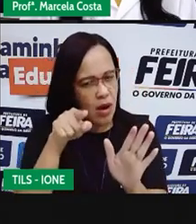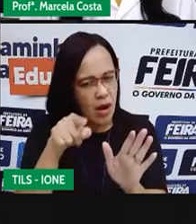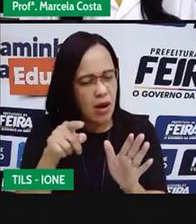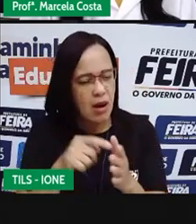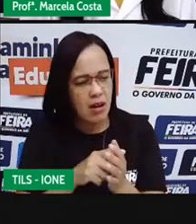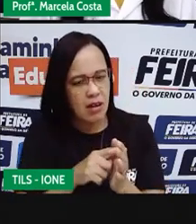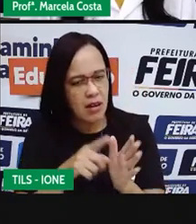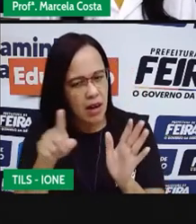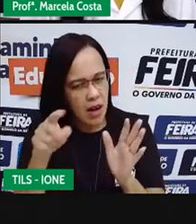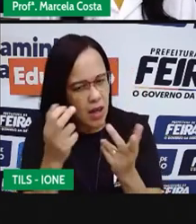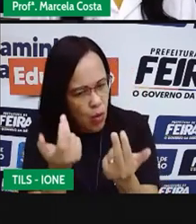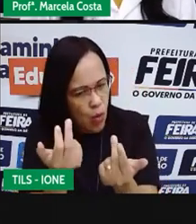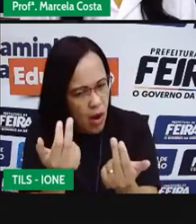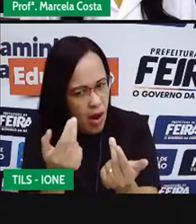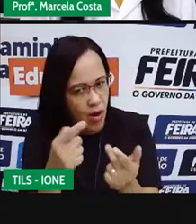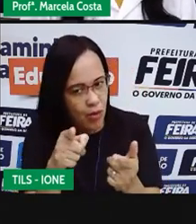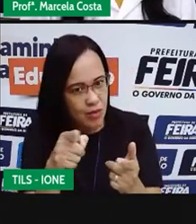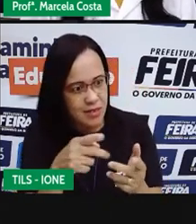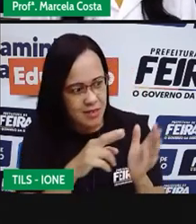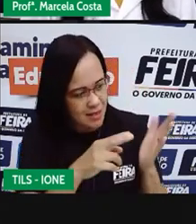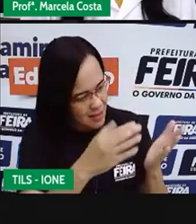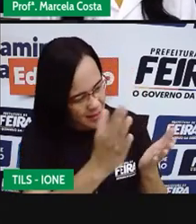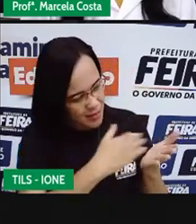respondendo aí na sua casa